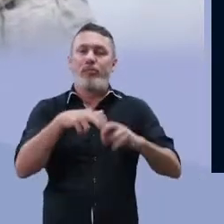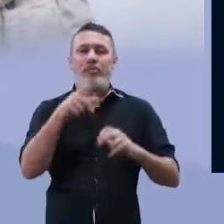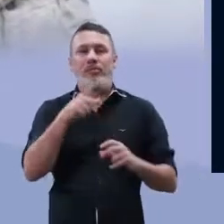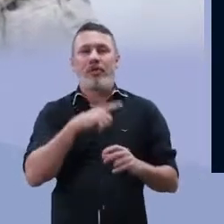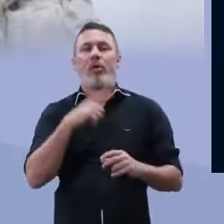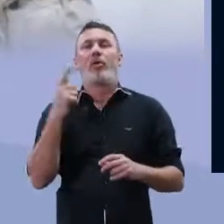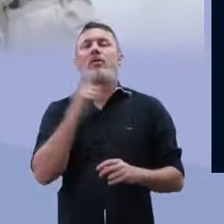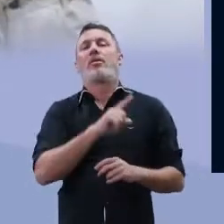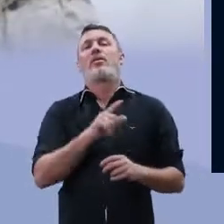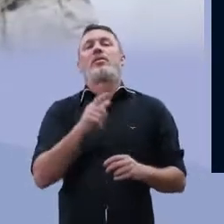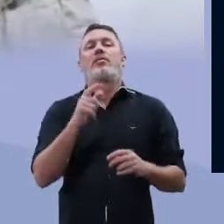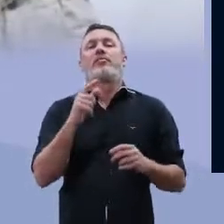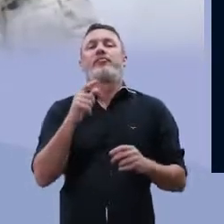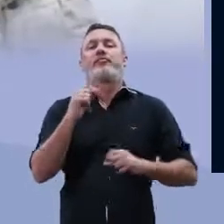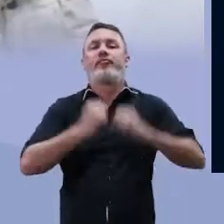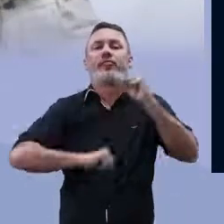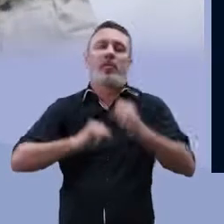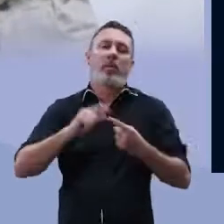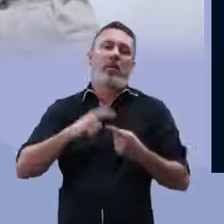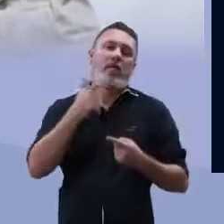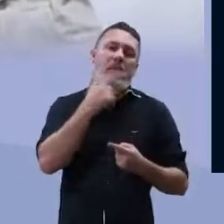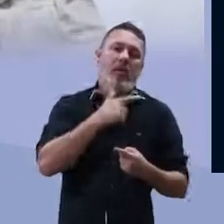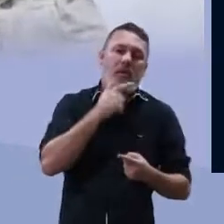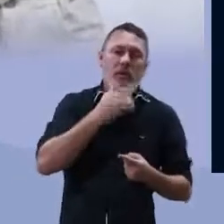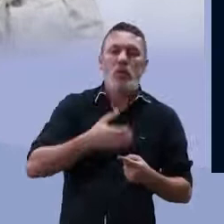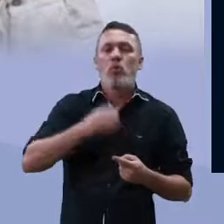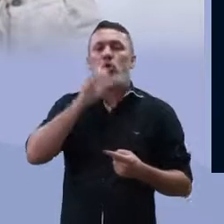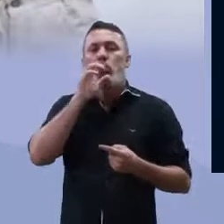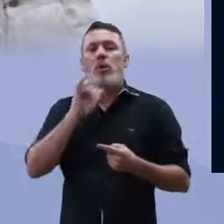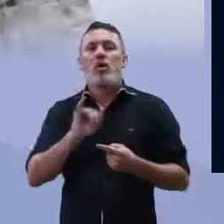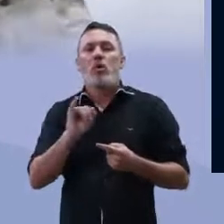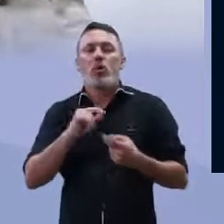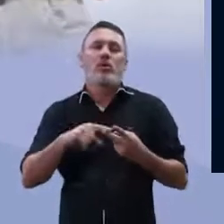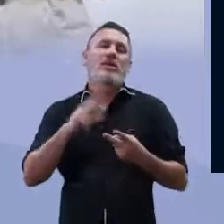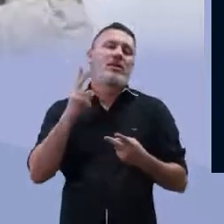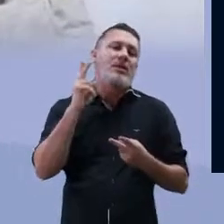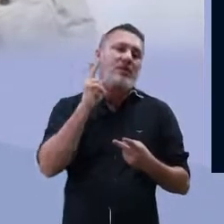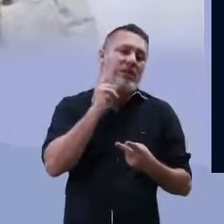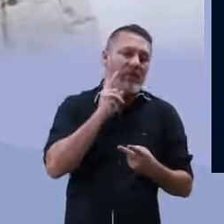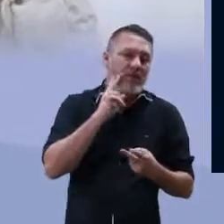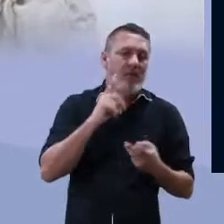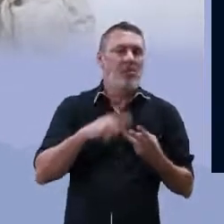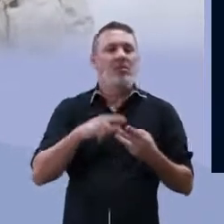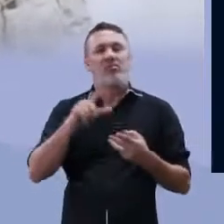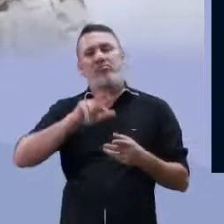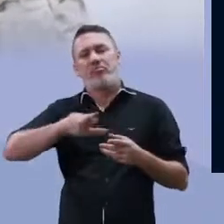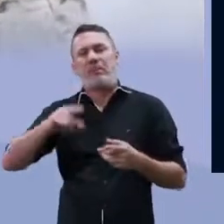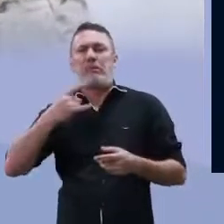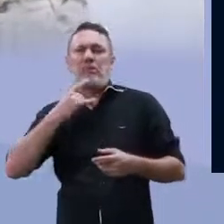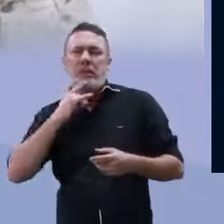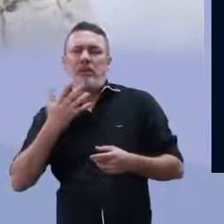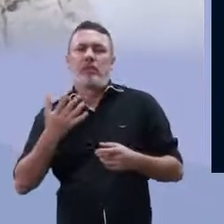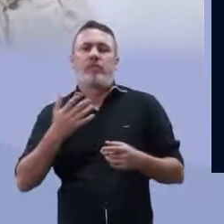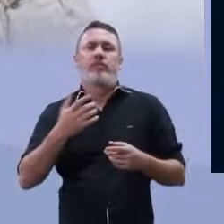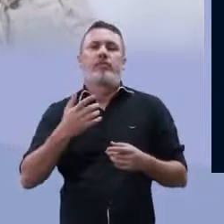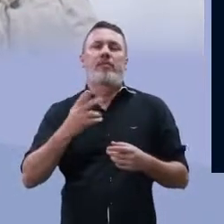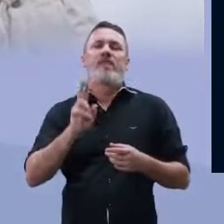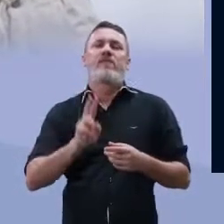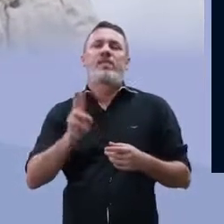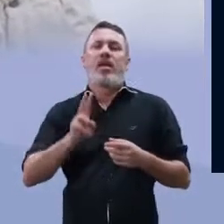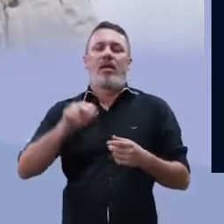álcool. É daí, então, que a gente vai ter a produção de queijos, iogurtes, de cerveja, outras bebidas